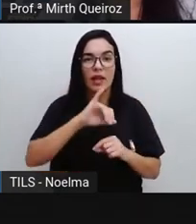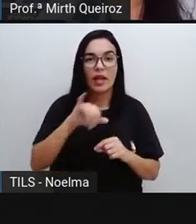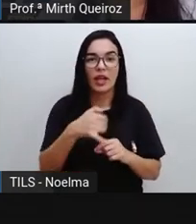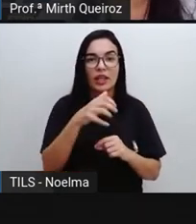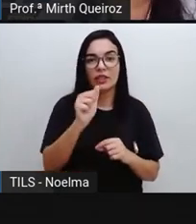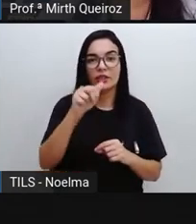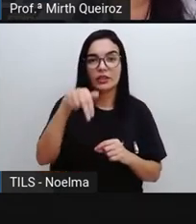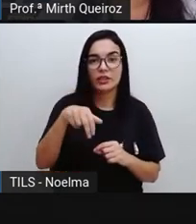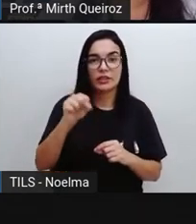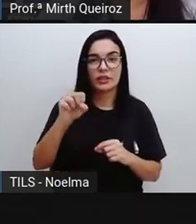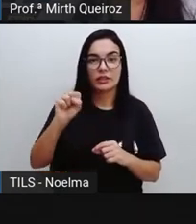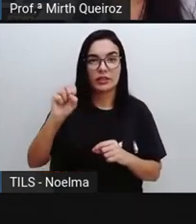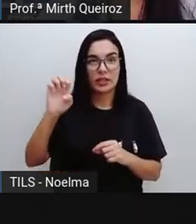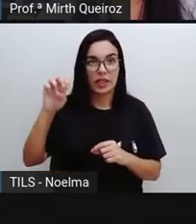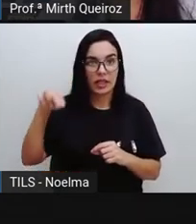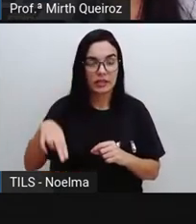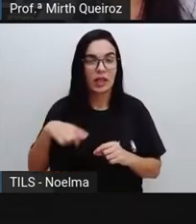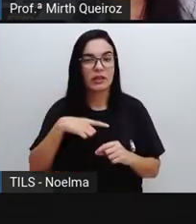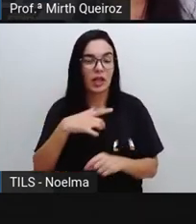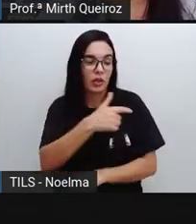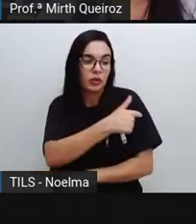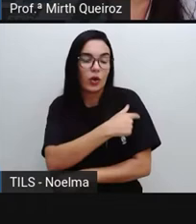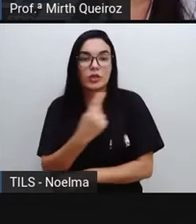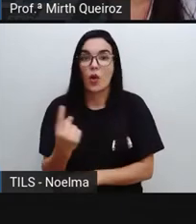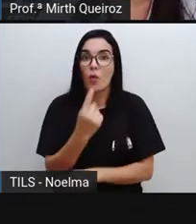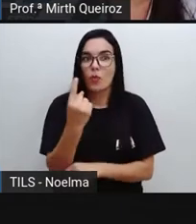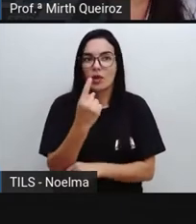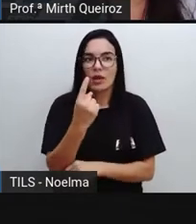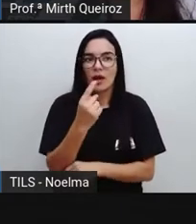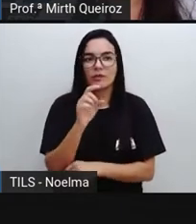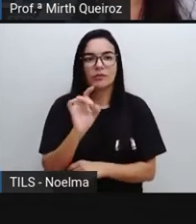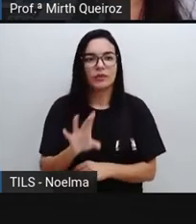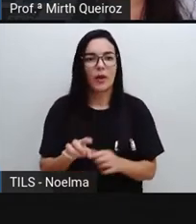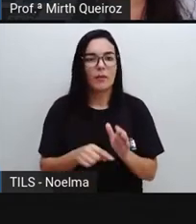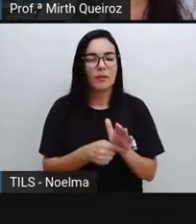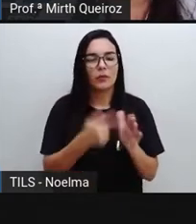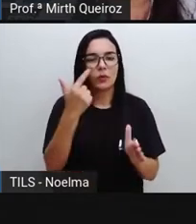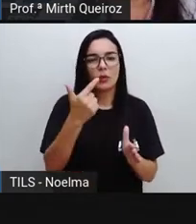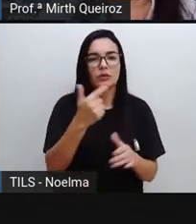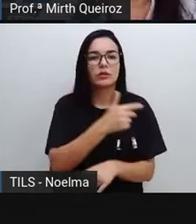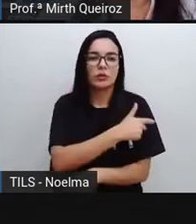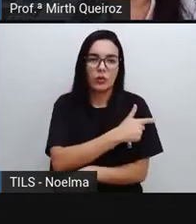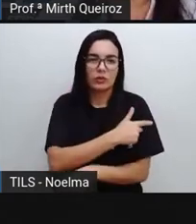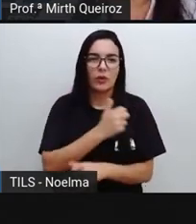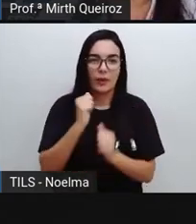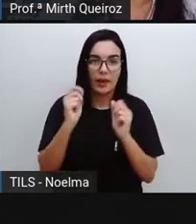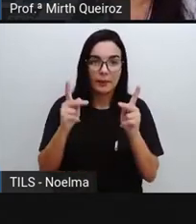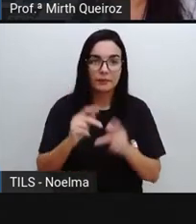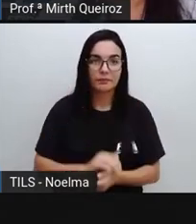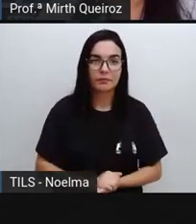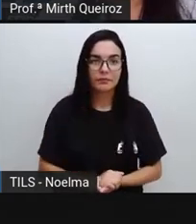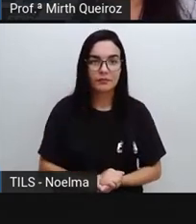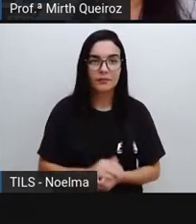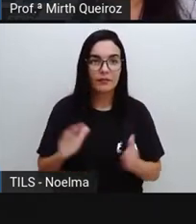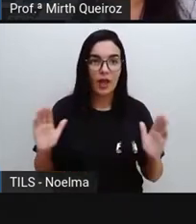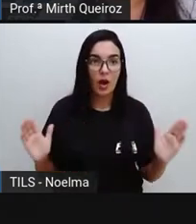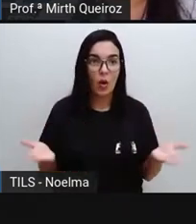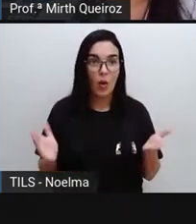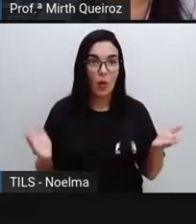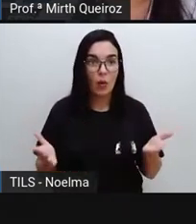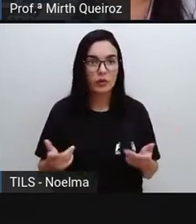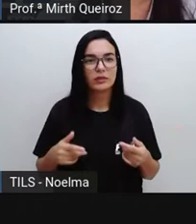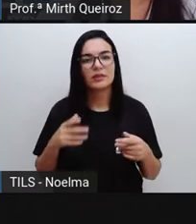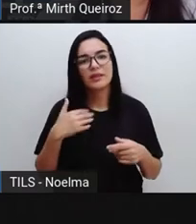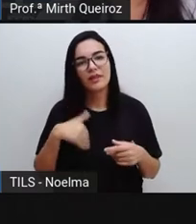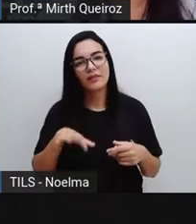é dose única ou outras, a gente precisa ter duas doses aí da vacina, né? E hoje a gente